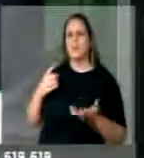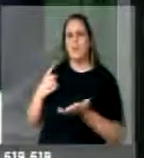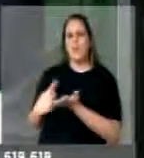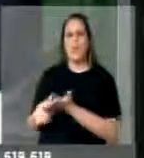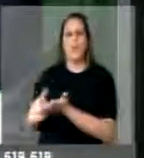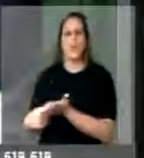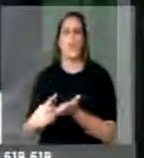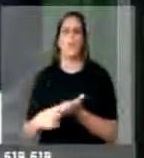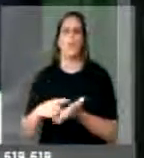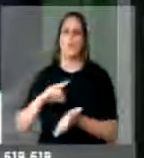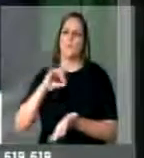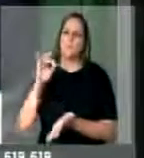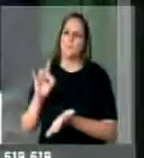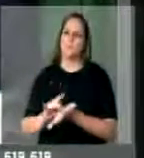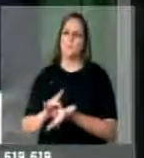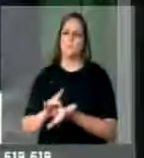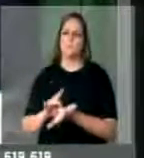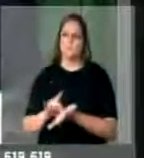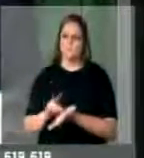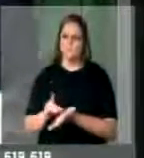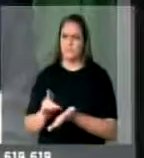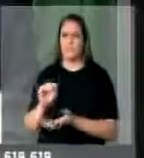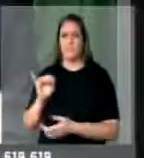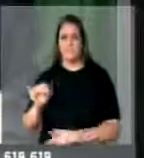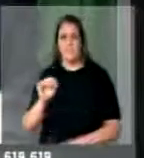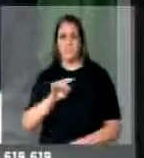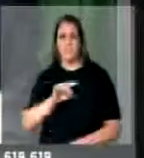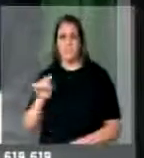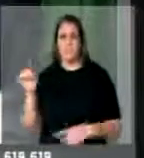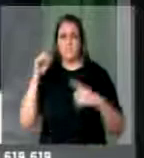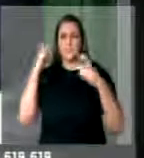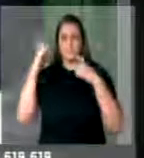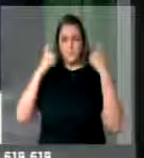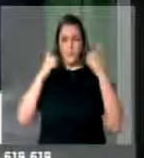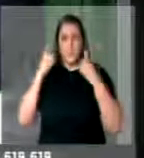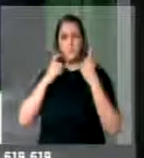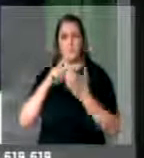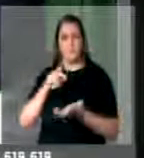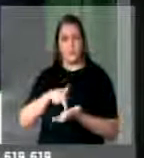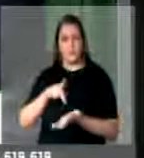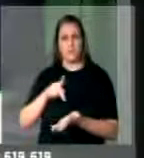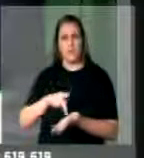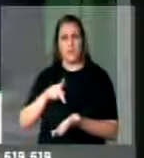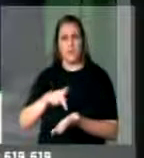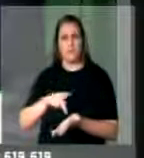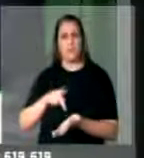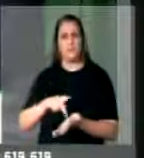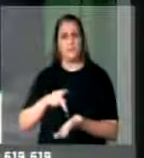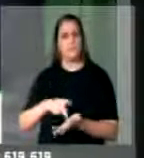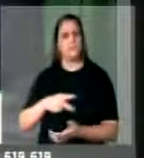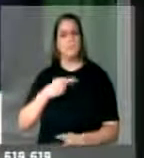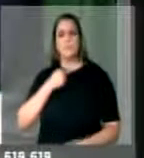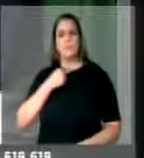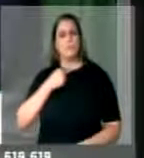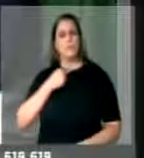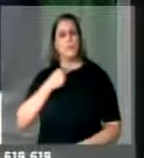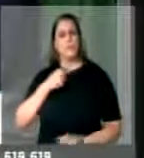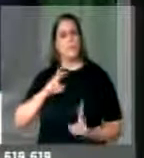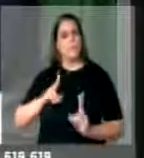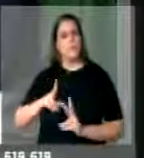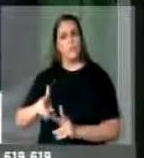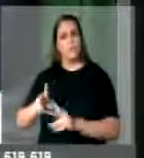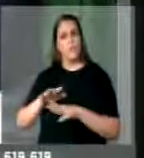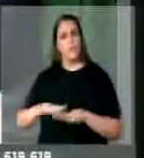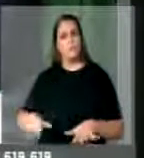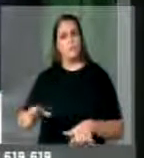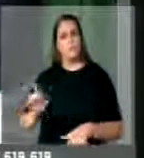se tiver um mínimo de preocupação com o que está acontecendo nas ruas desse país, continuar mantendo esse mesmo ritmo.